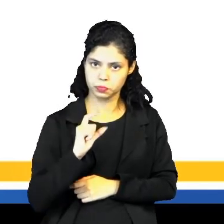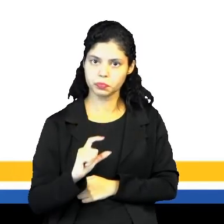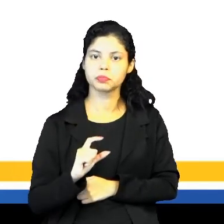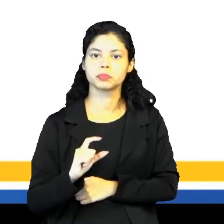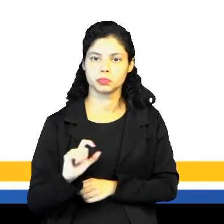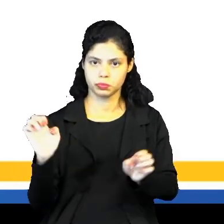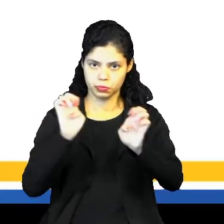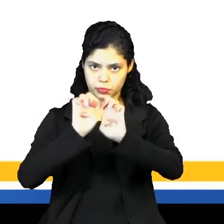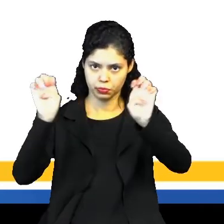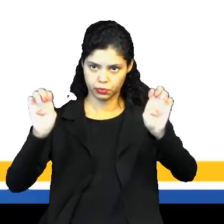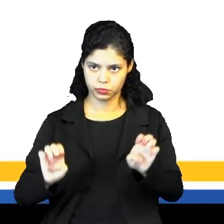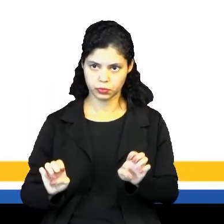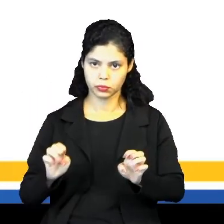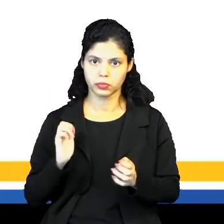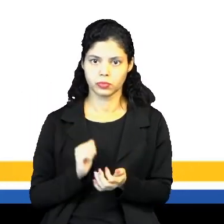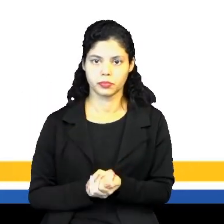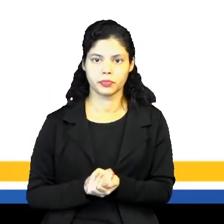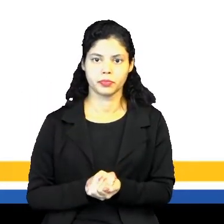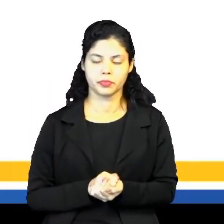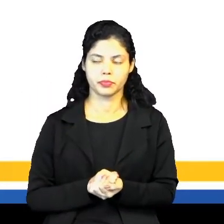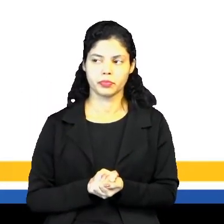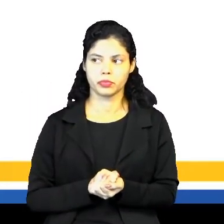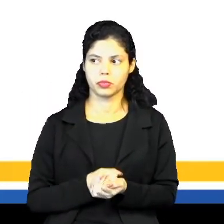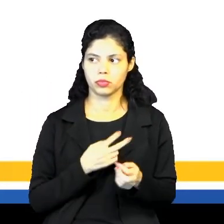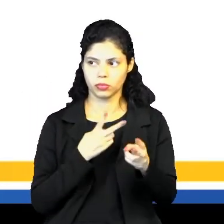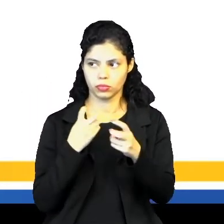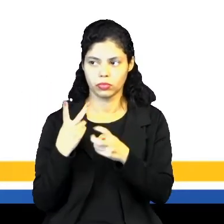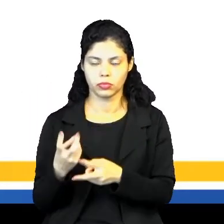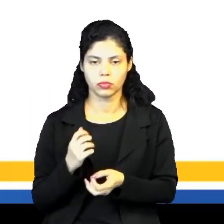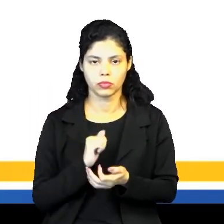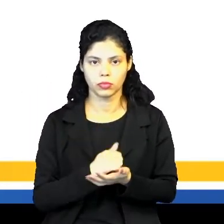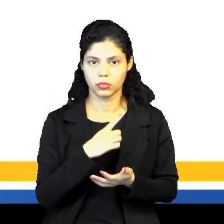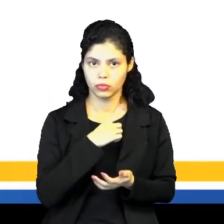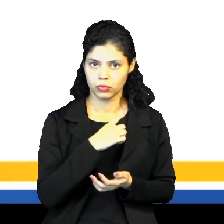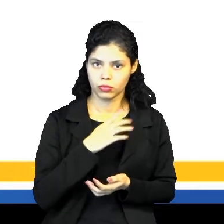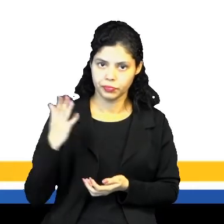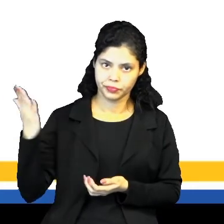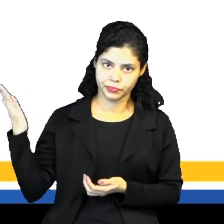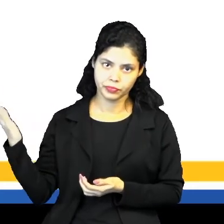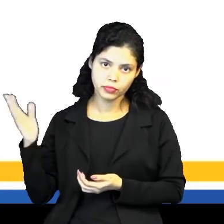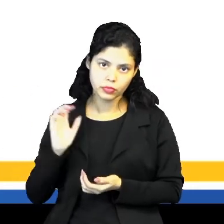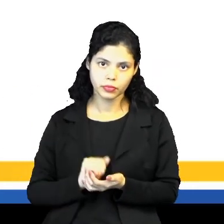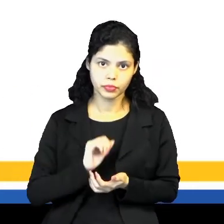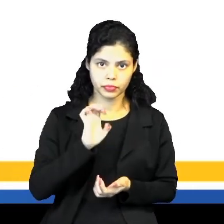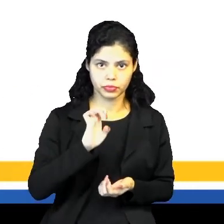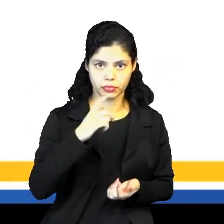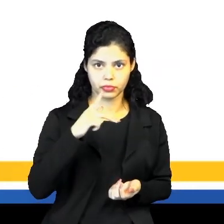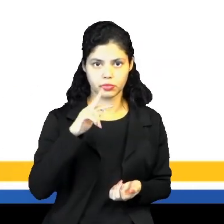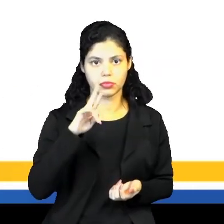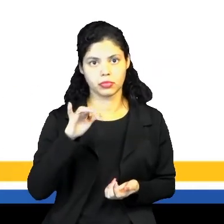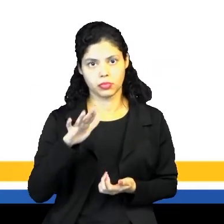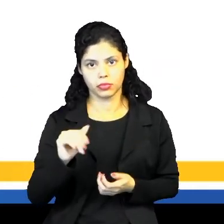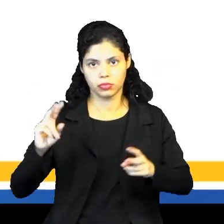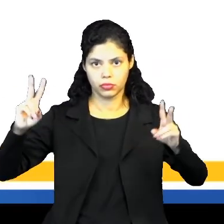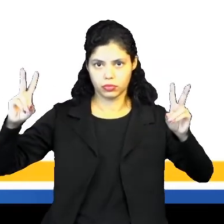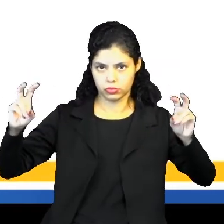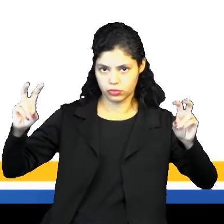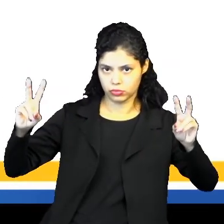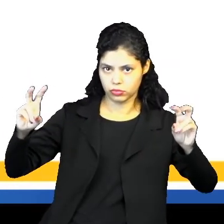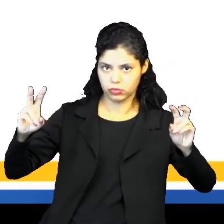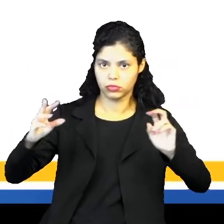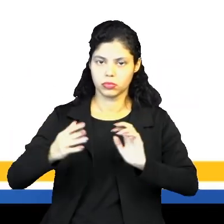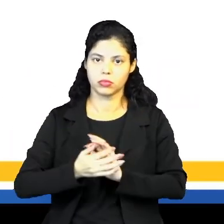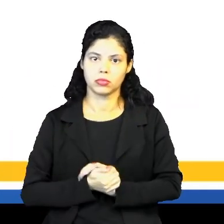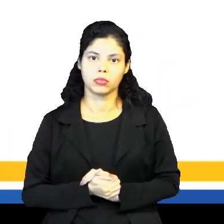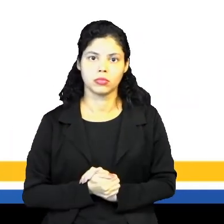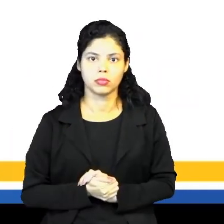estruturas, né? Então, observe ali, né? Nós temos ali a epígrafe, que é aquilo